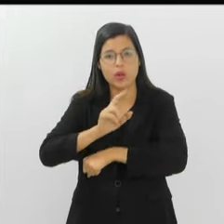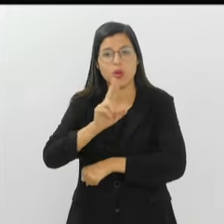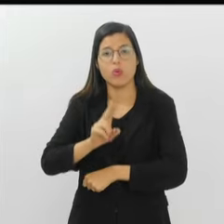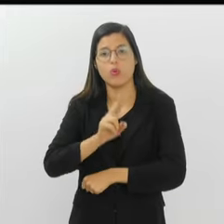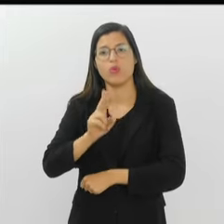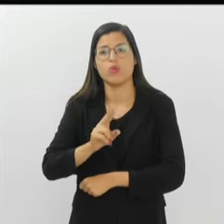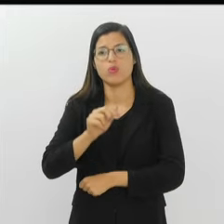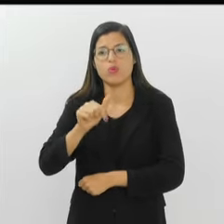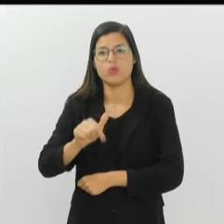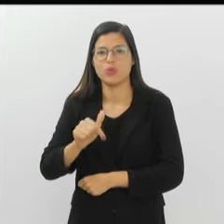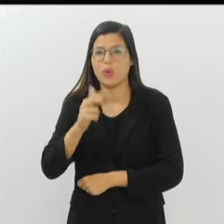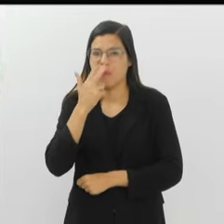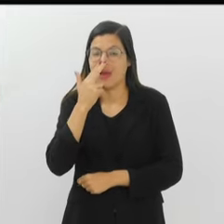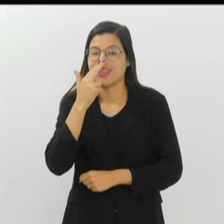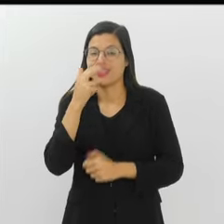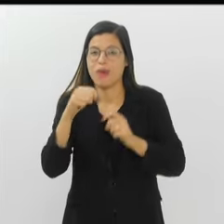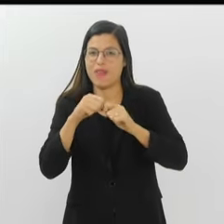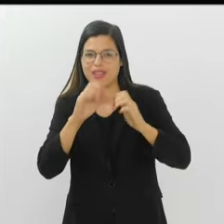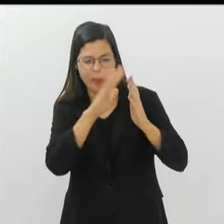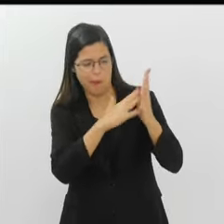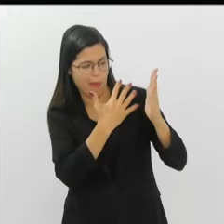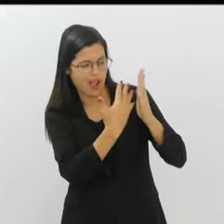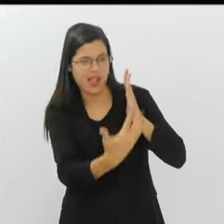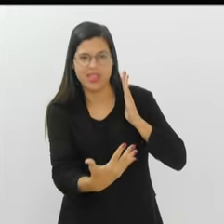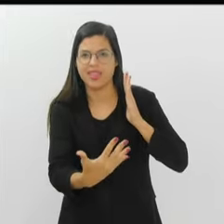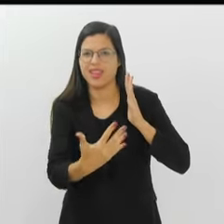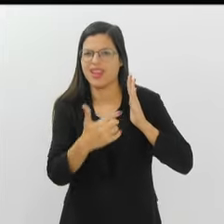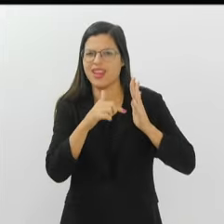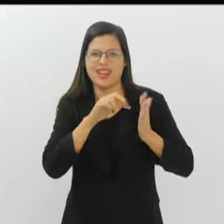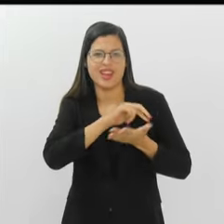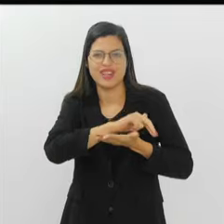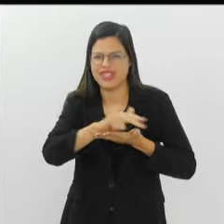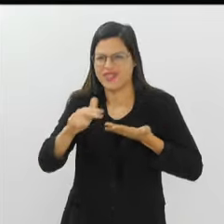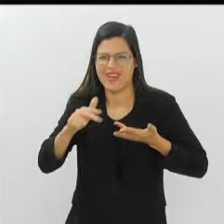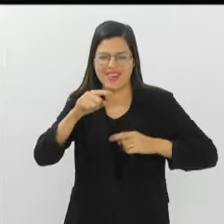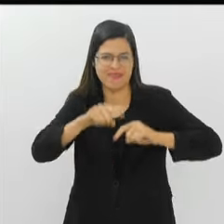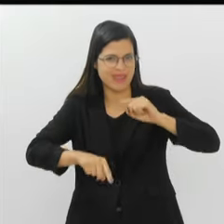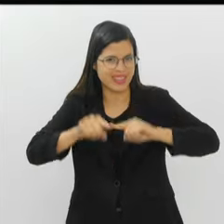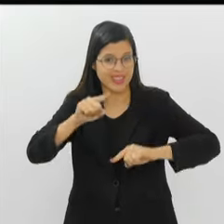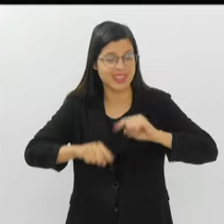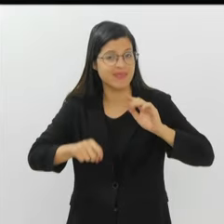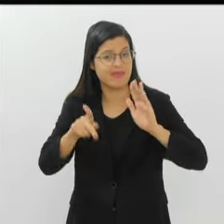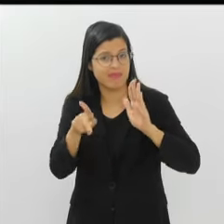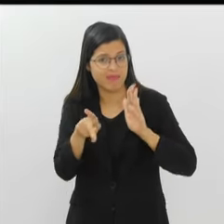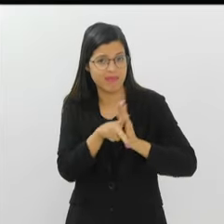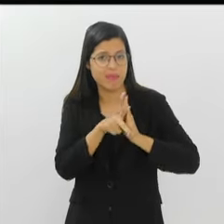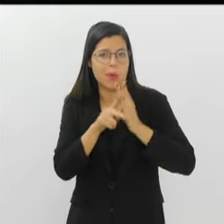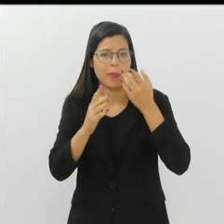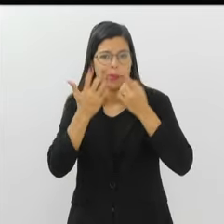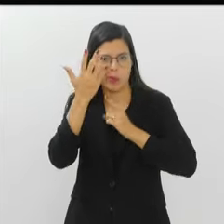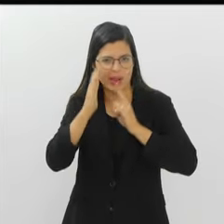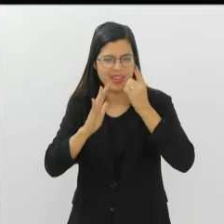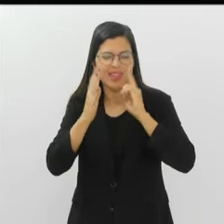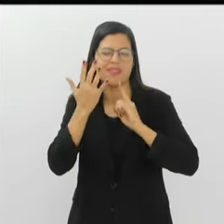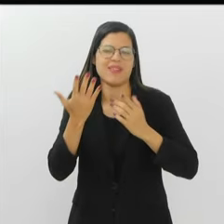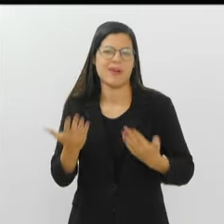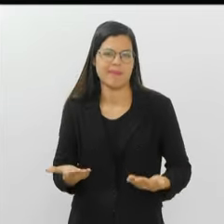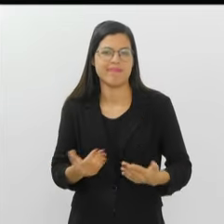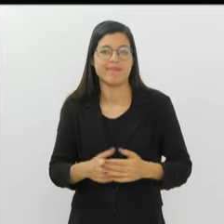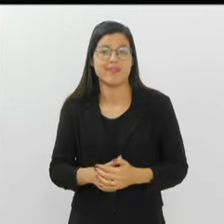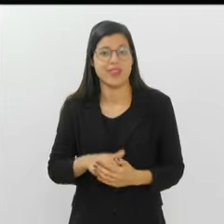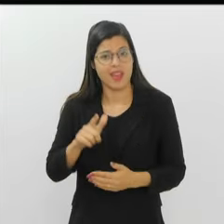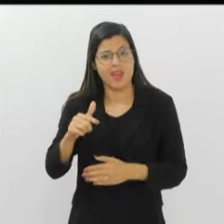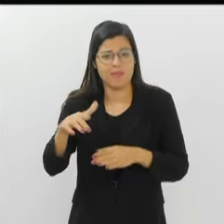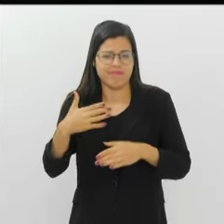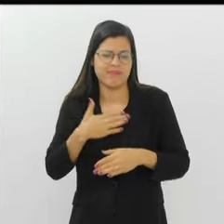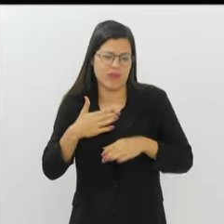utilizo hoje... Eu sou um maníaco das planilhas, né? Eu tenho a planilha de pluma, de arame, de tecidos sublimados e aí vai.